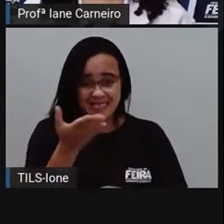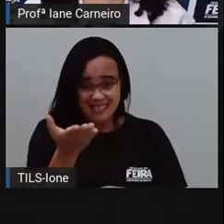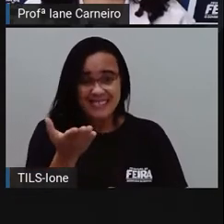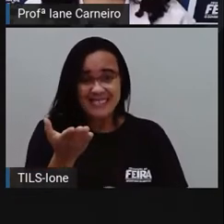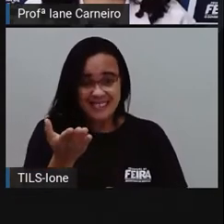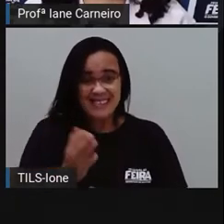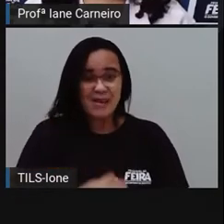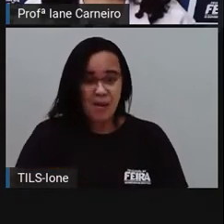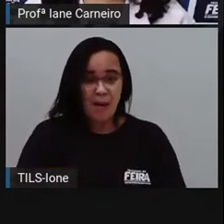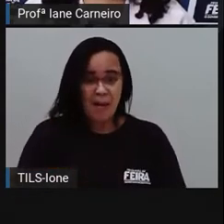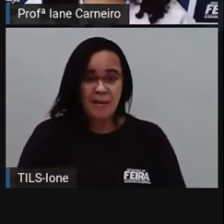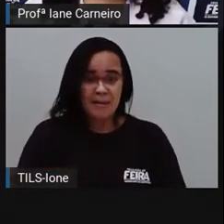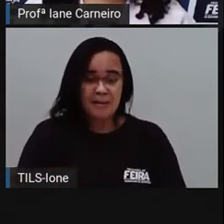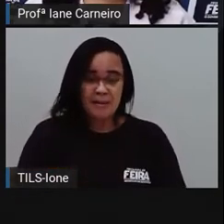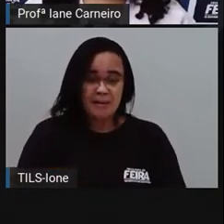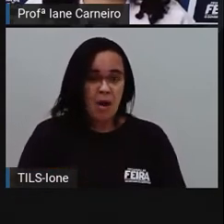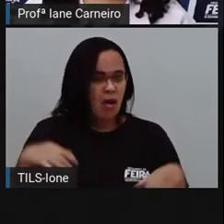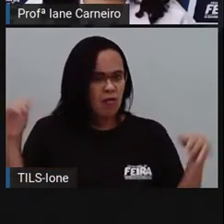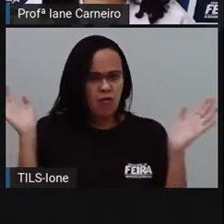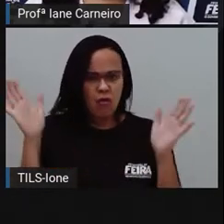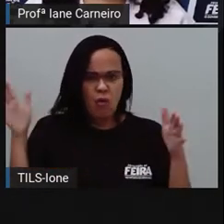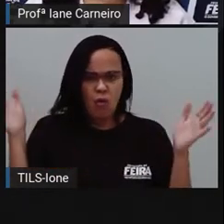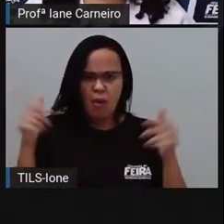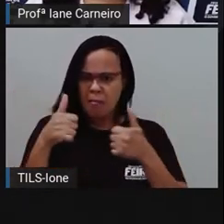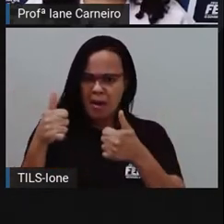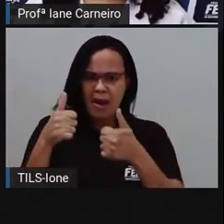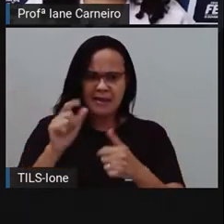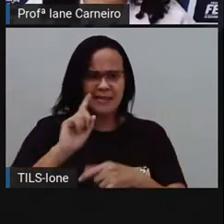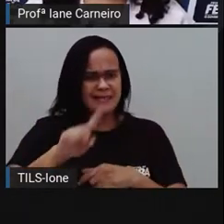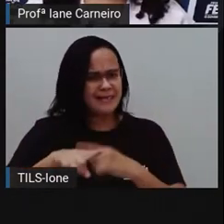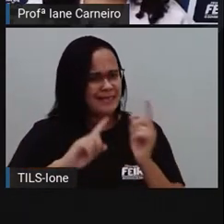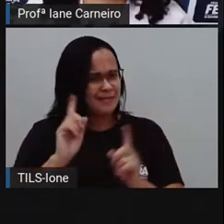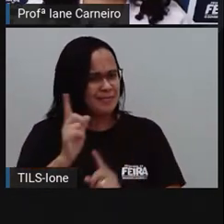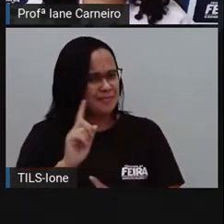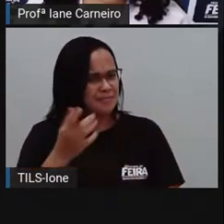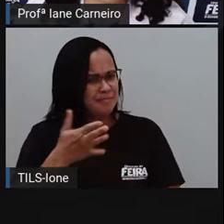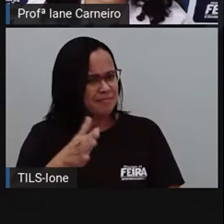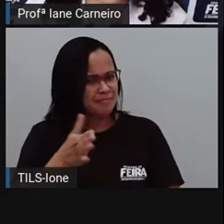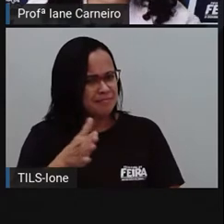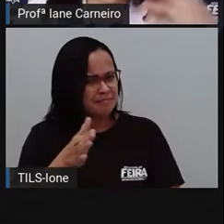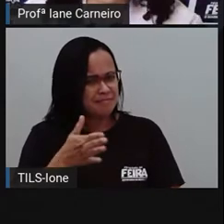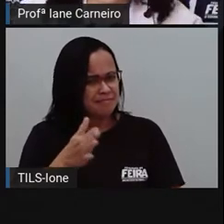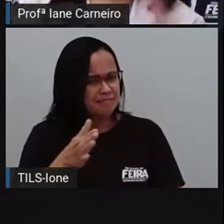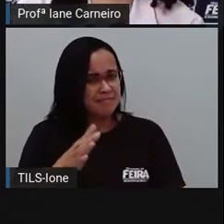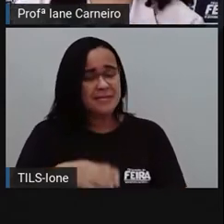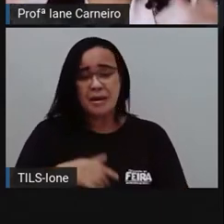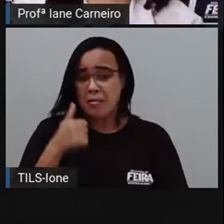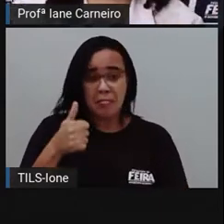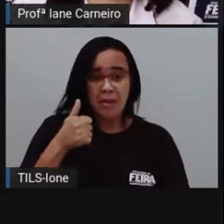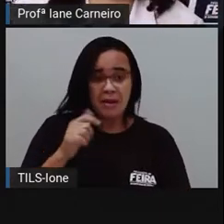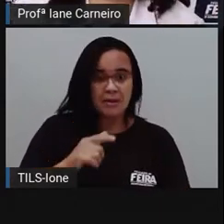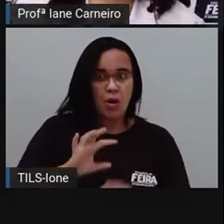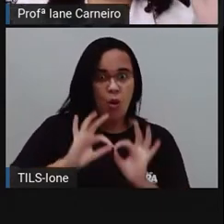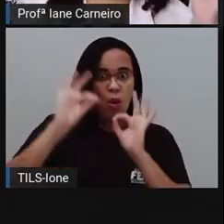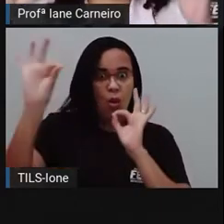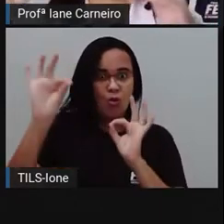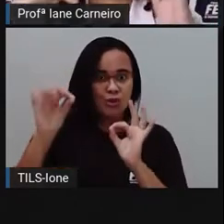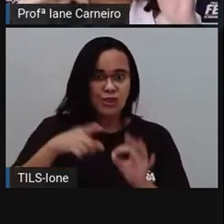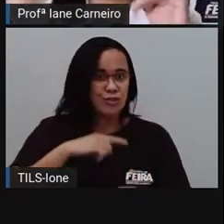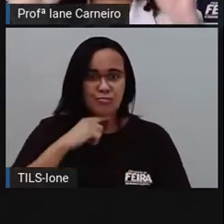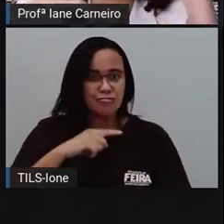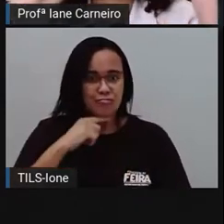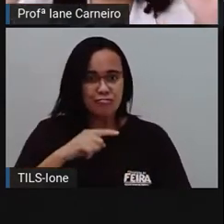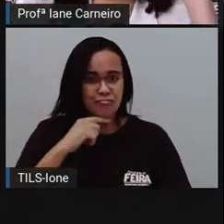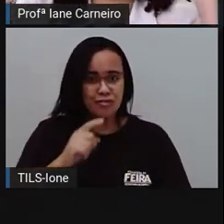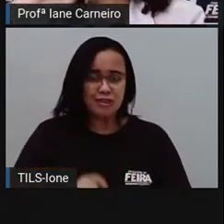Não são muito bons de voos. De galho em galho, eles vão aos pulinhos. Eles não voam longas distâncias, né? Eles